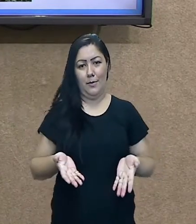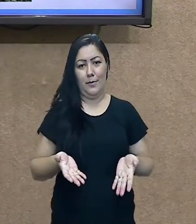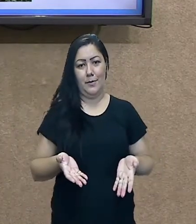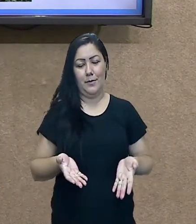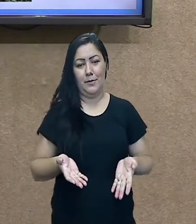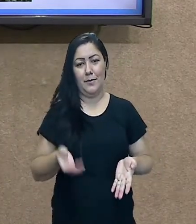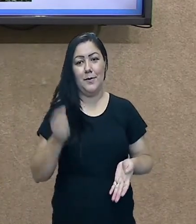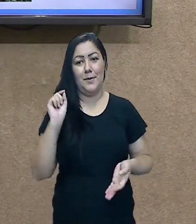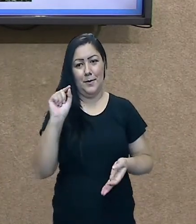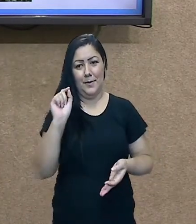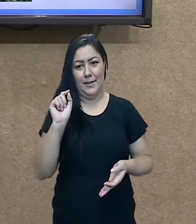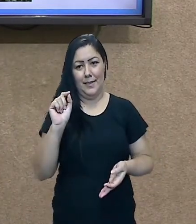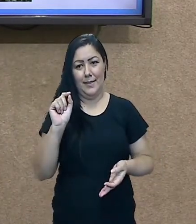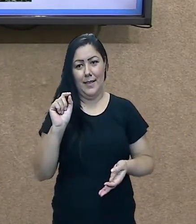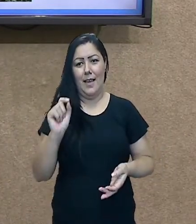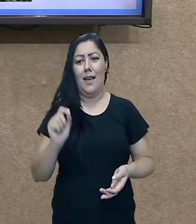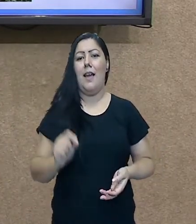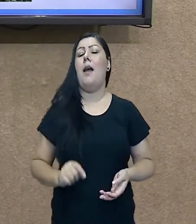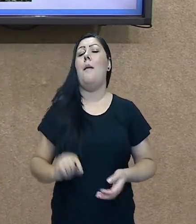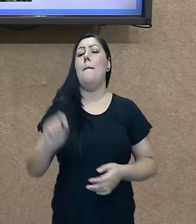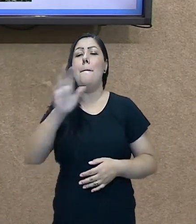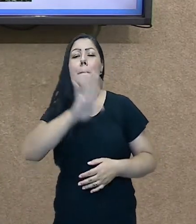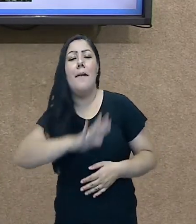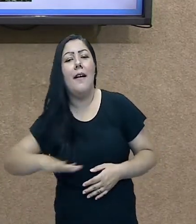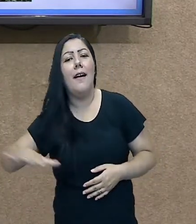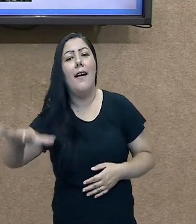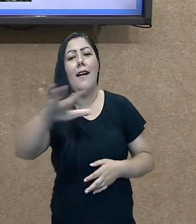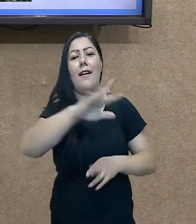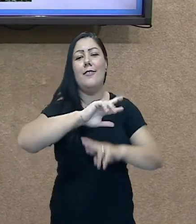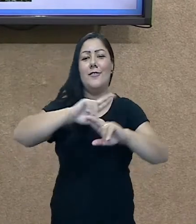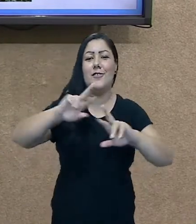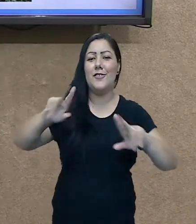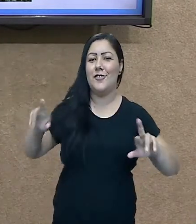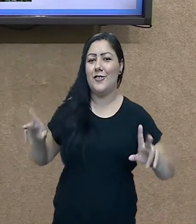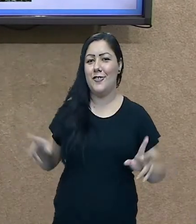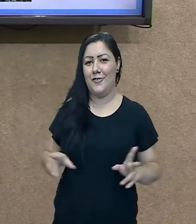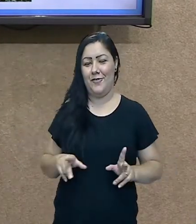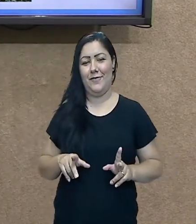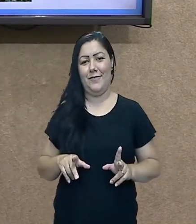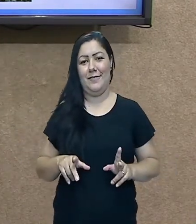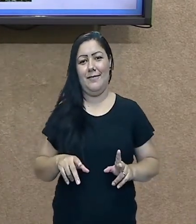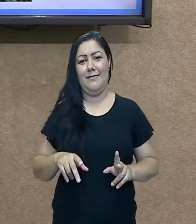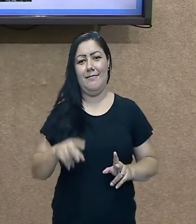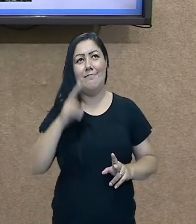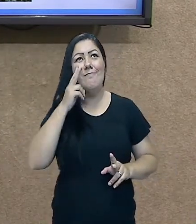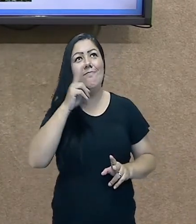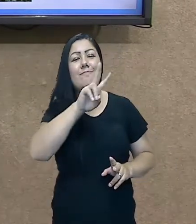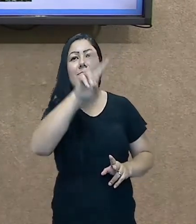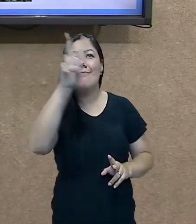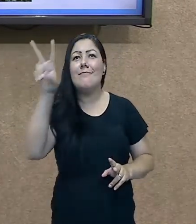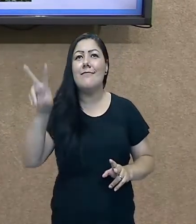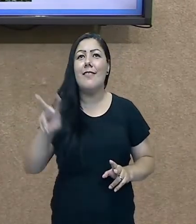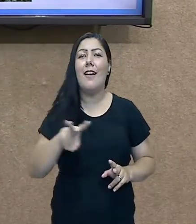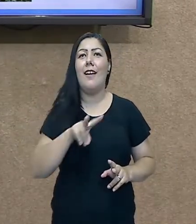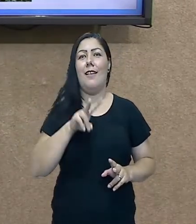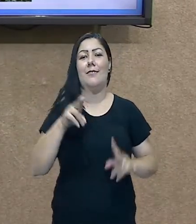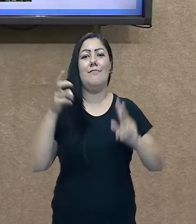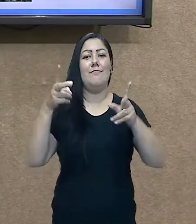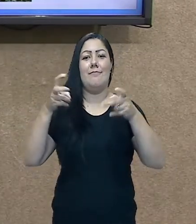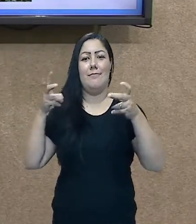diferentes paisagens e espaços que nós